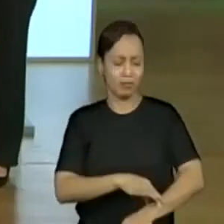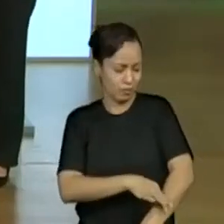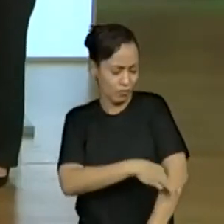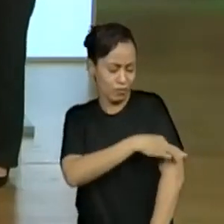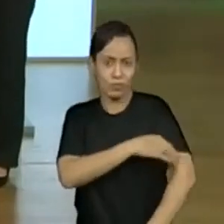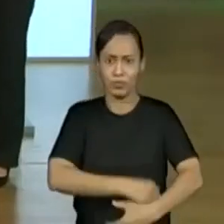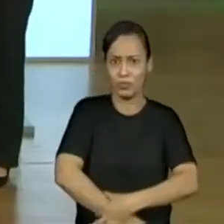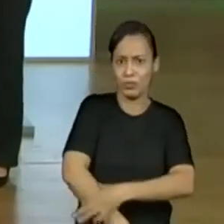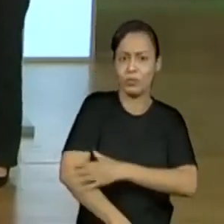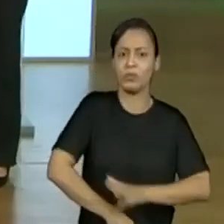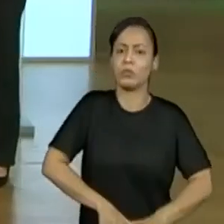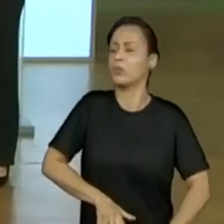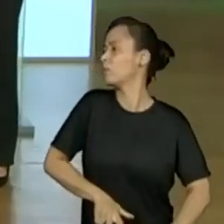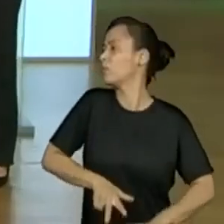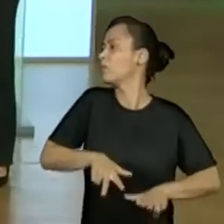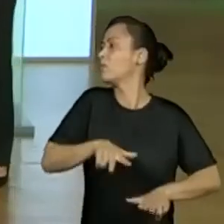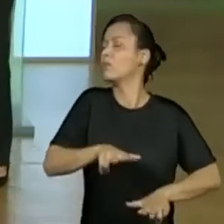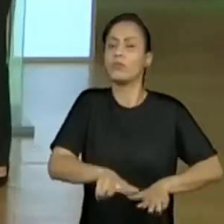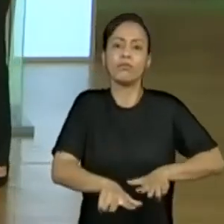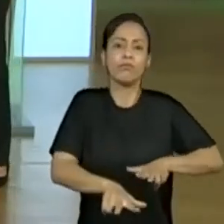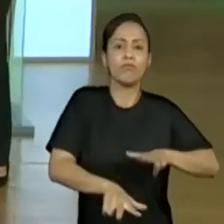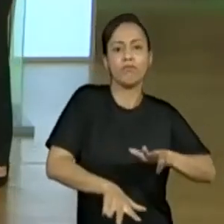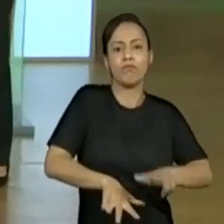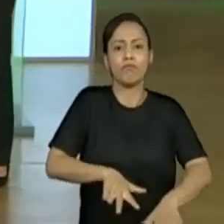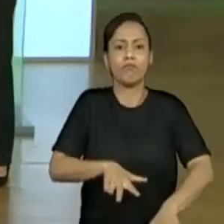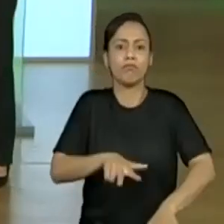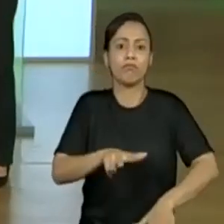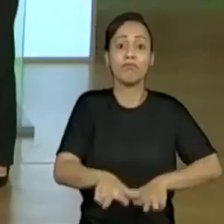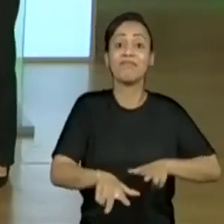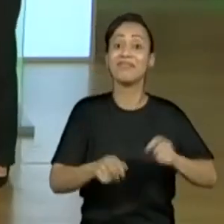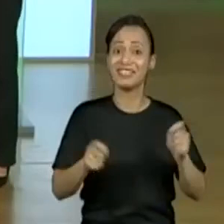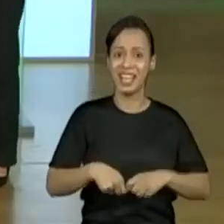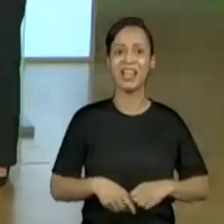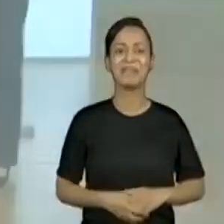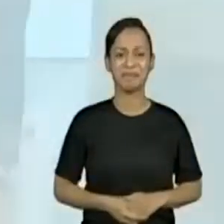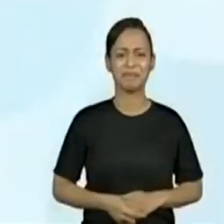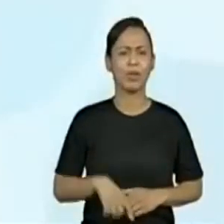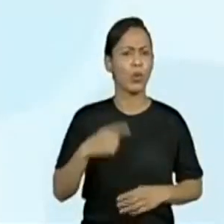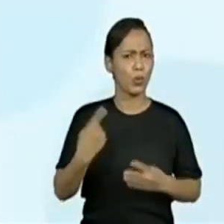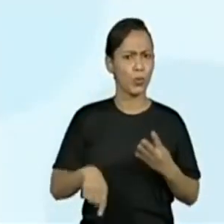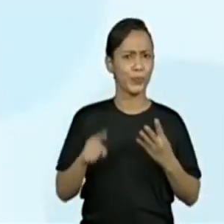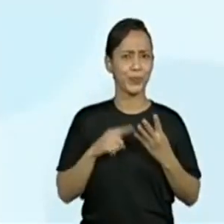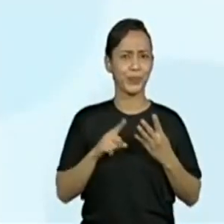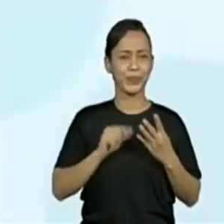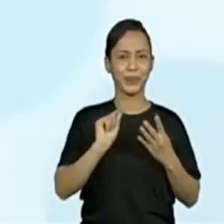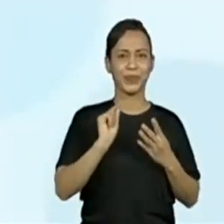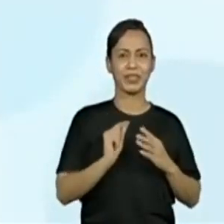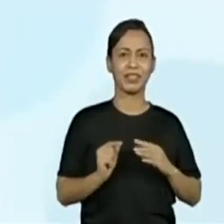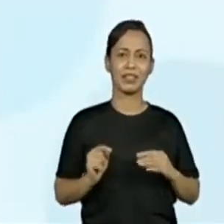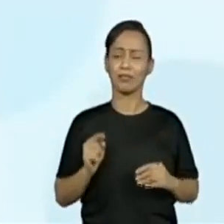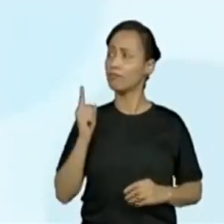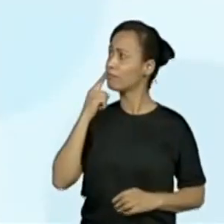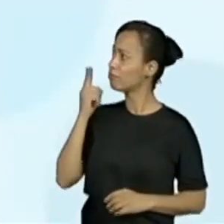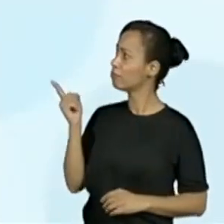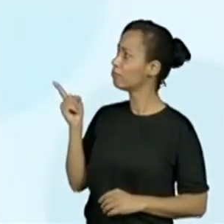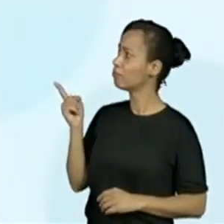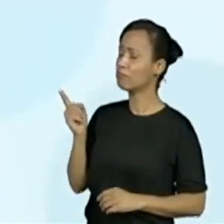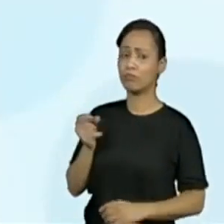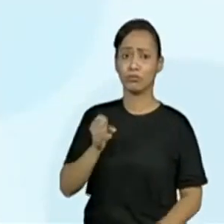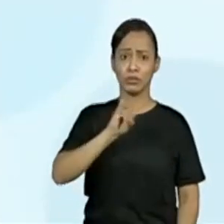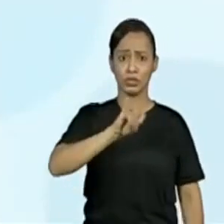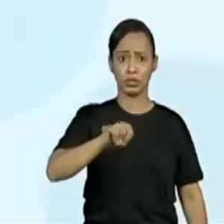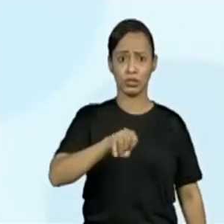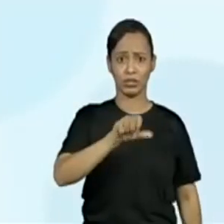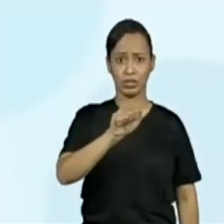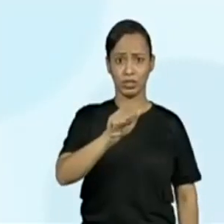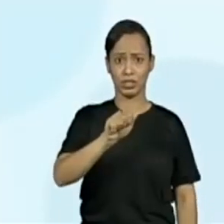Um passo que rende aí, não é? Que é bem longo. E temos um outro animal que é um jabuti.